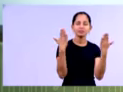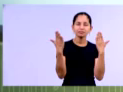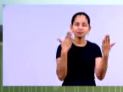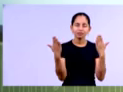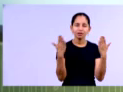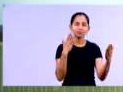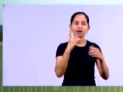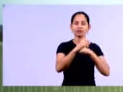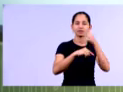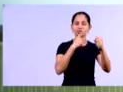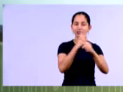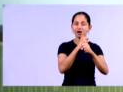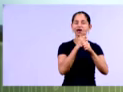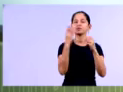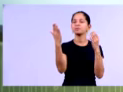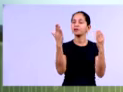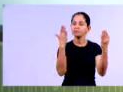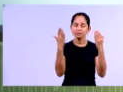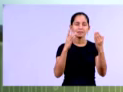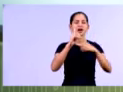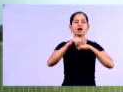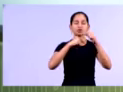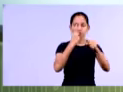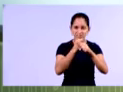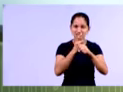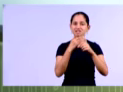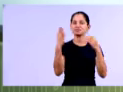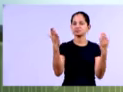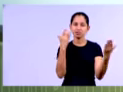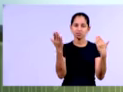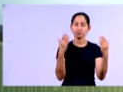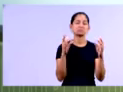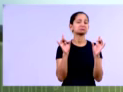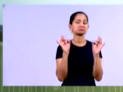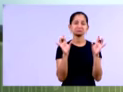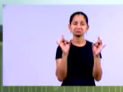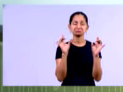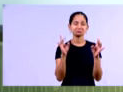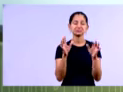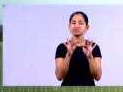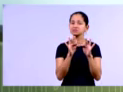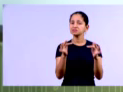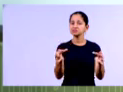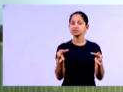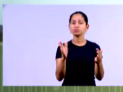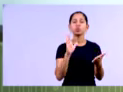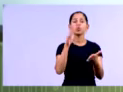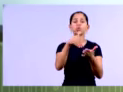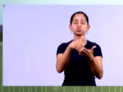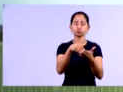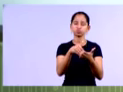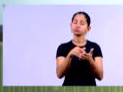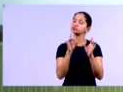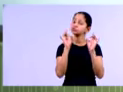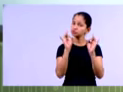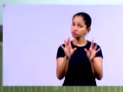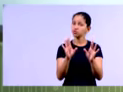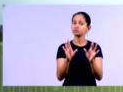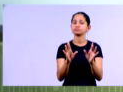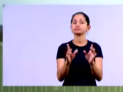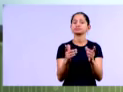Então, eu quero comparar o exercício, né, de 2012 com 2013, né, que são os encerrados, os últimos encerrados. Então,